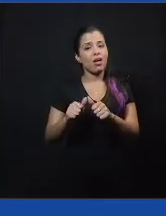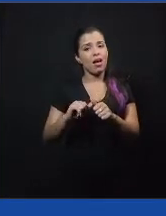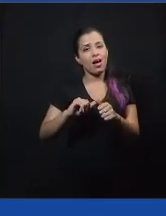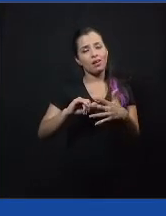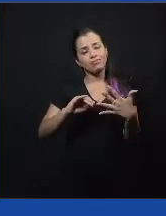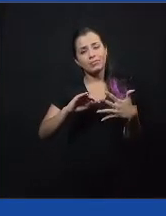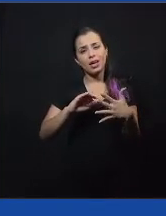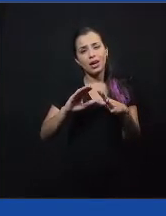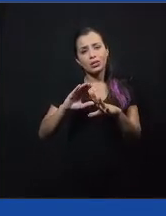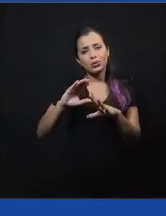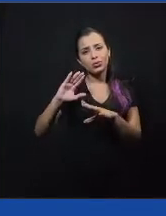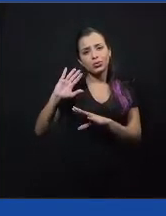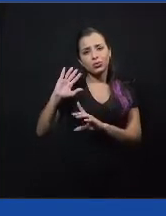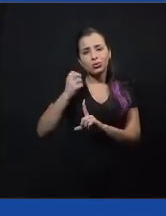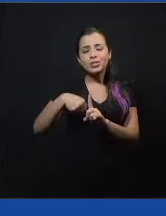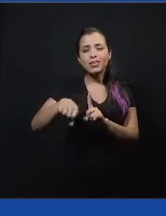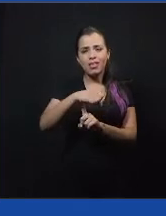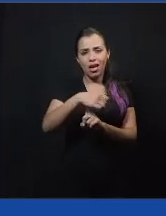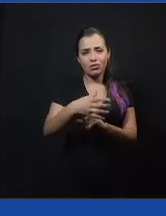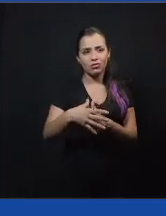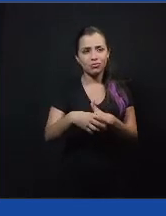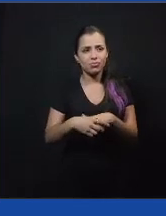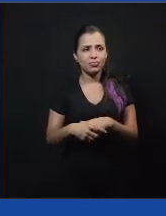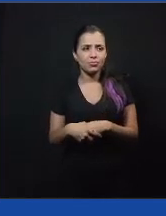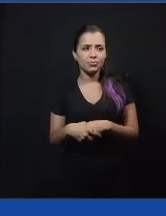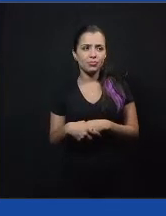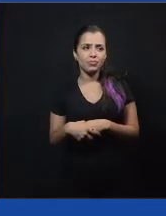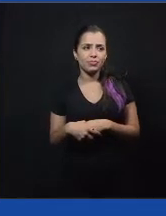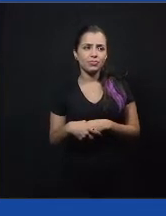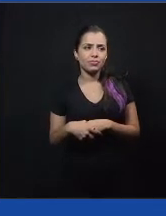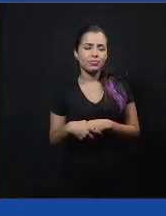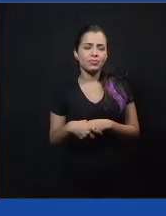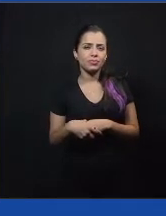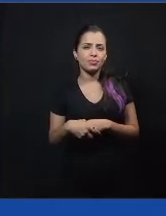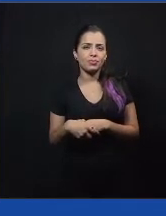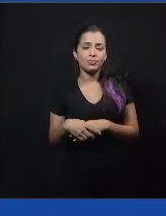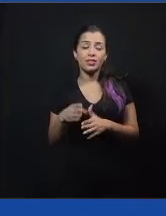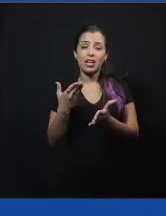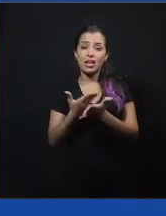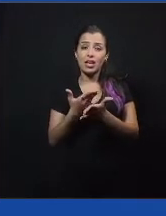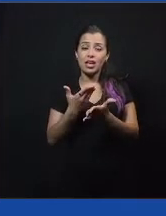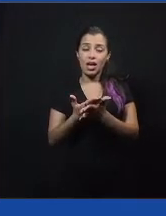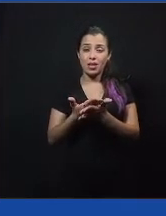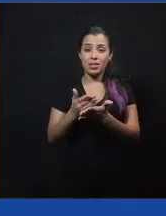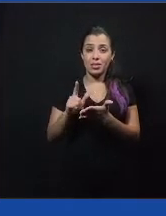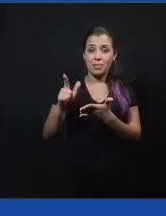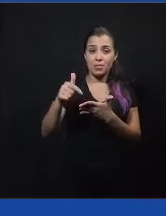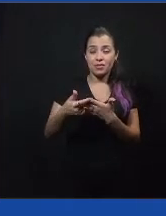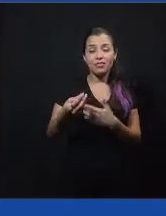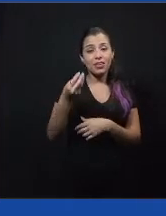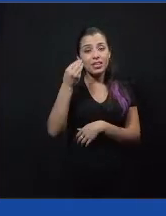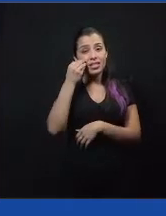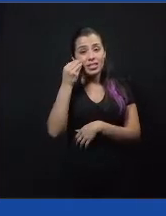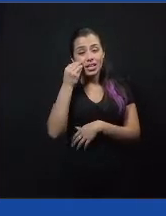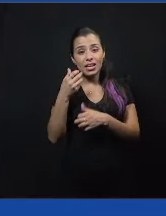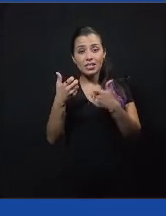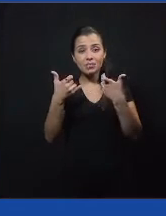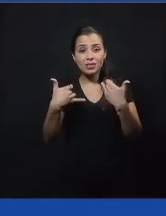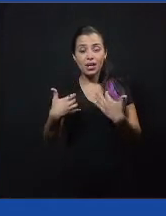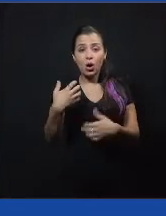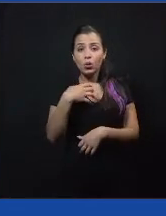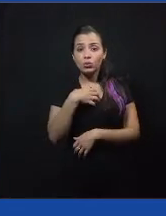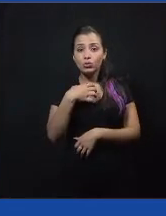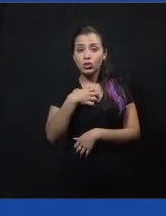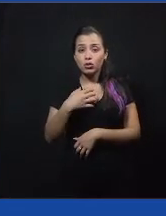próxima hora, nós vamos fazer uma tentativa de contar para vocês sobre o processo metodológico ao mesmo